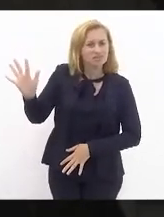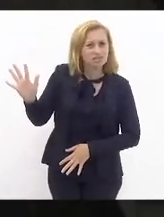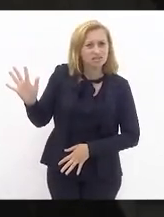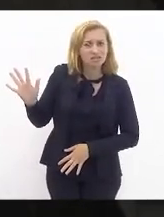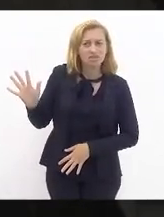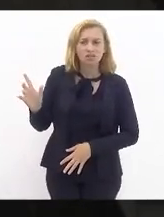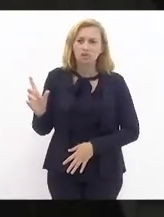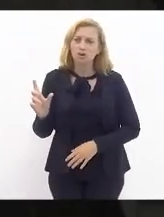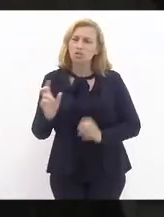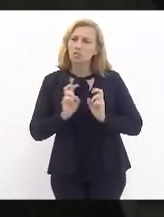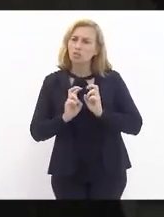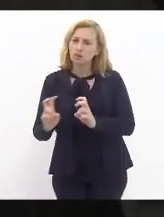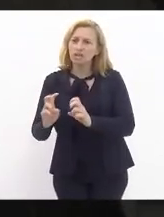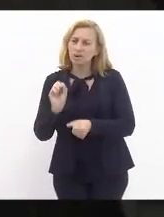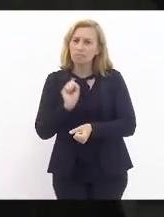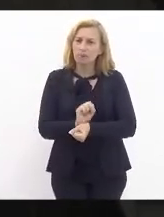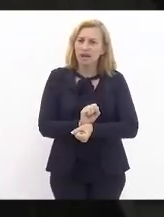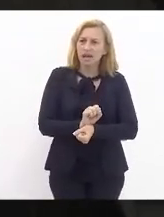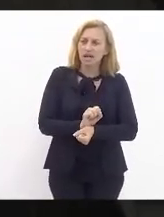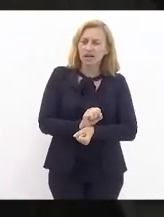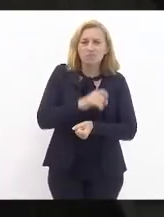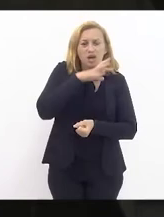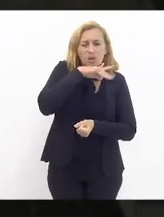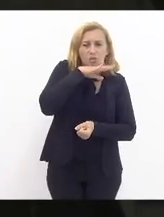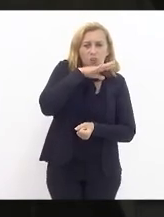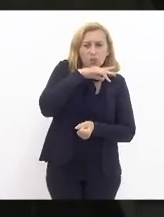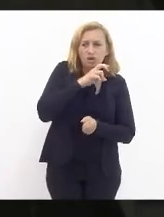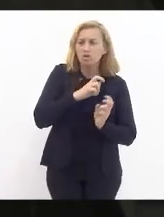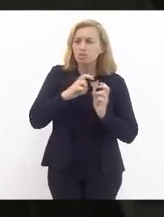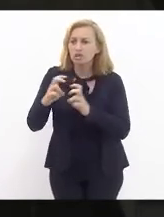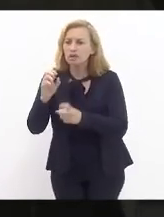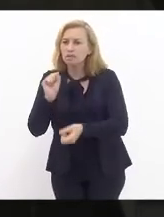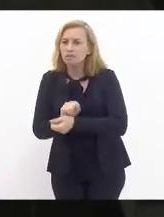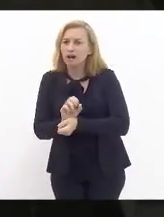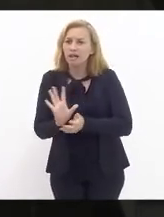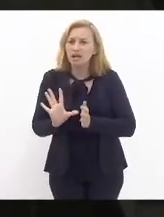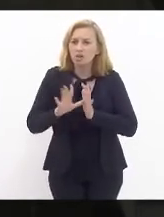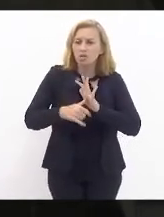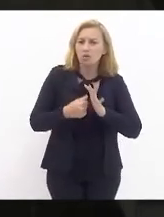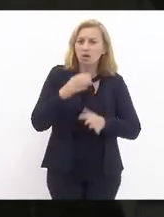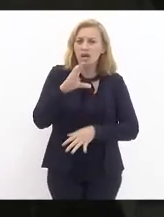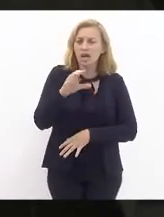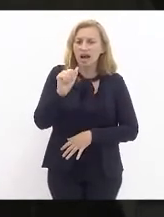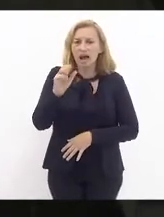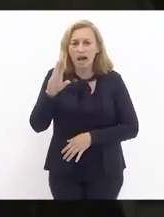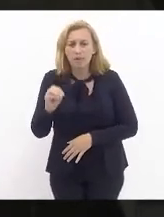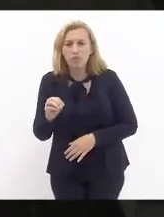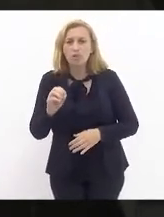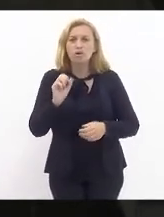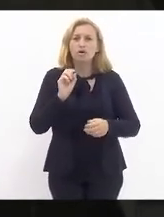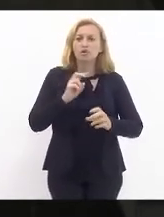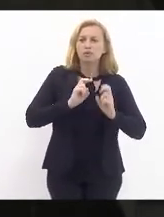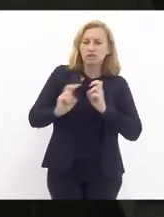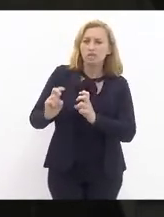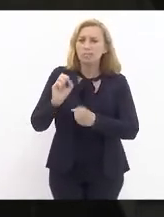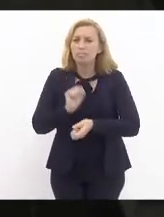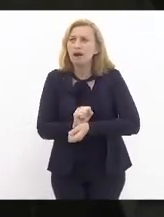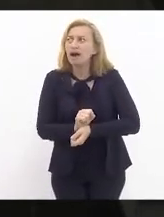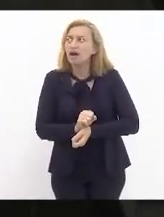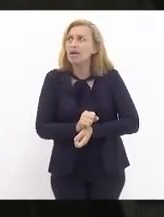ora o trem para porque descarrilha, ora o trem para porque roubaram o cabo, ora o trem para porque